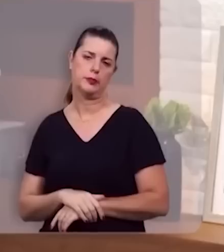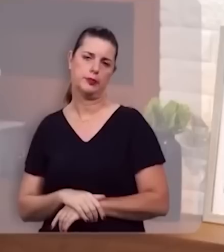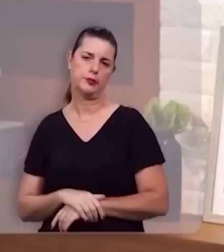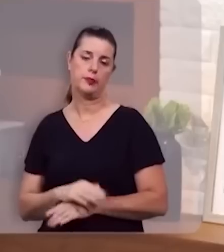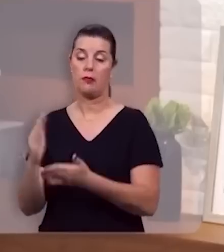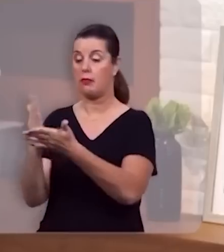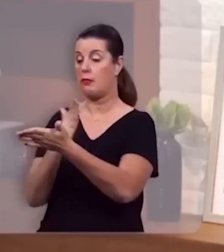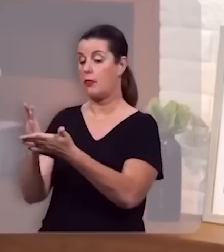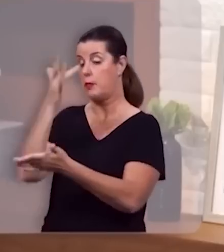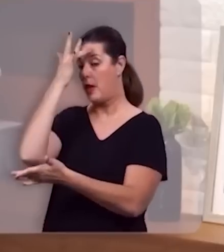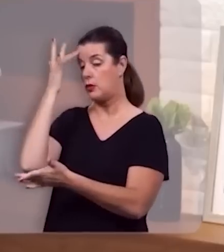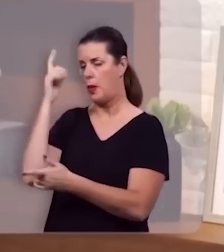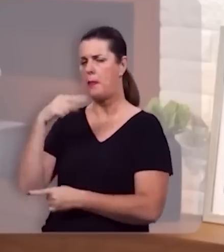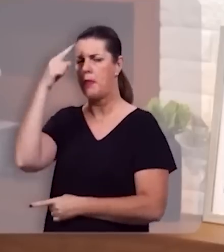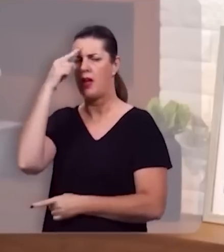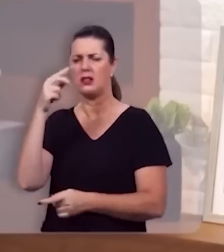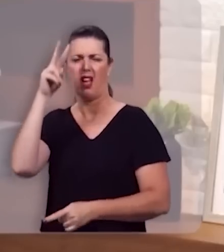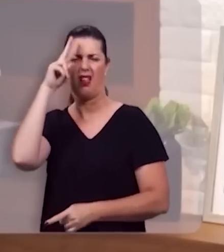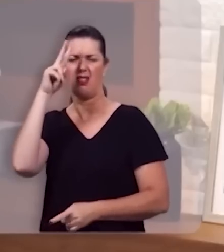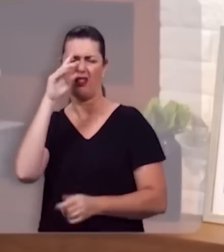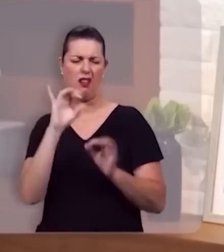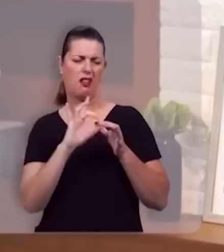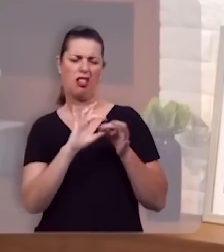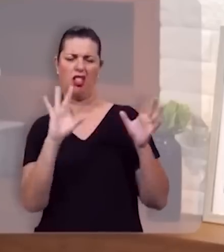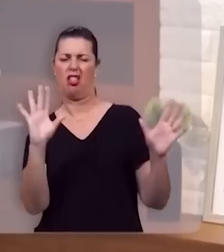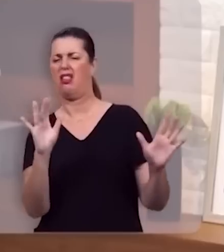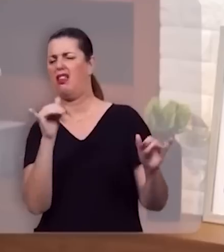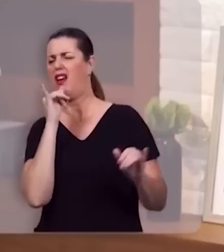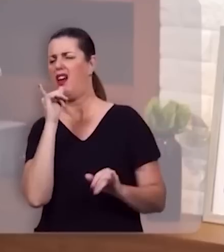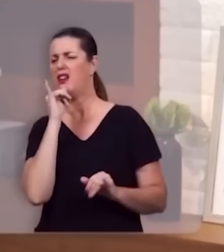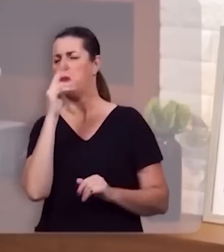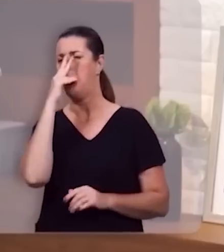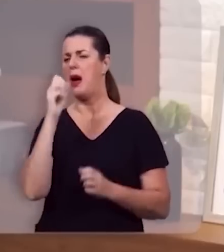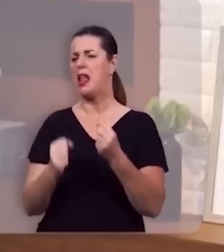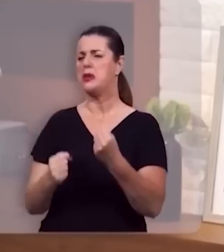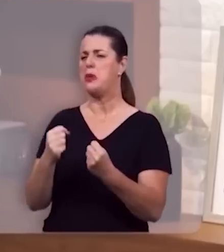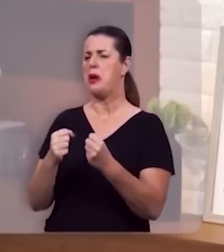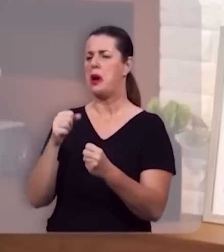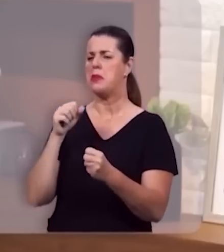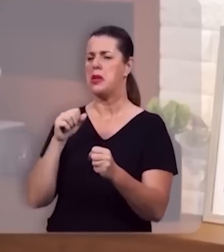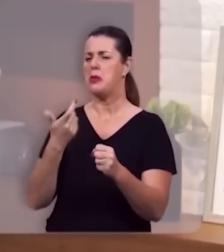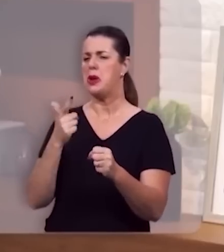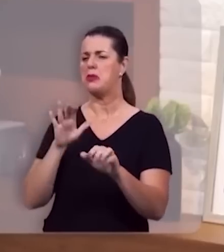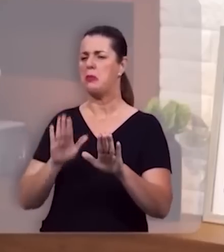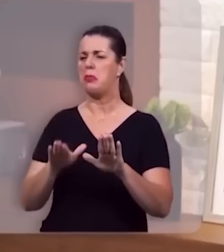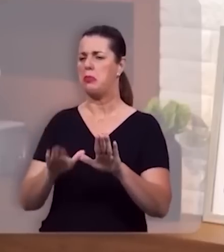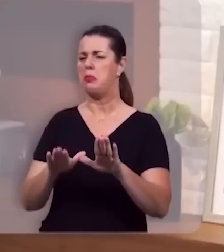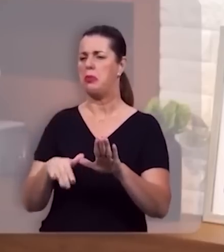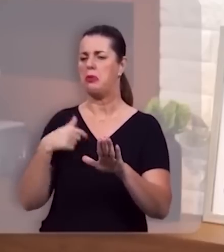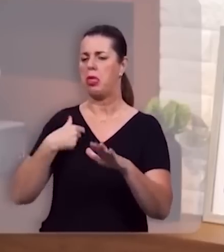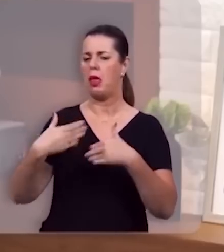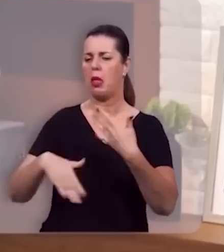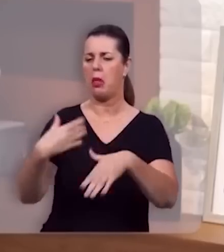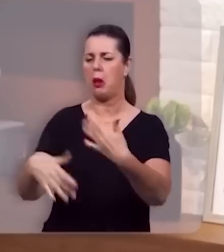Alguns acham que a história está à deriva, que é um caminhão sem freio, ladeira abaixo, o